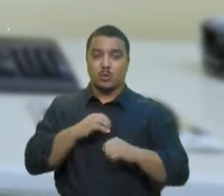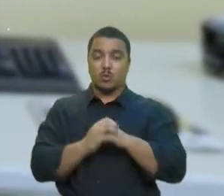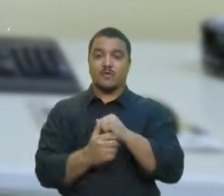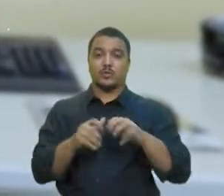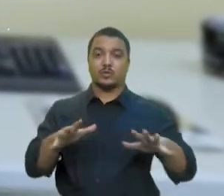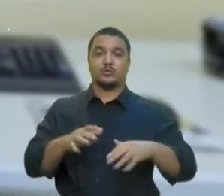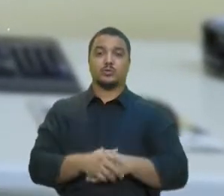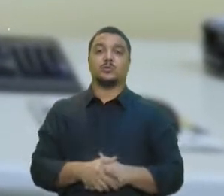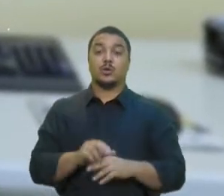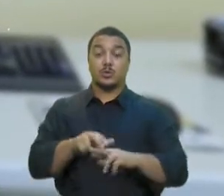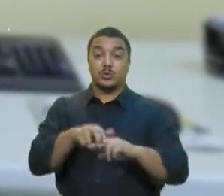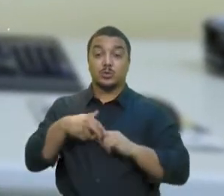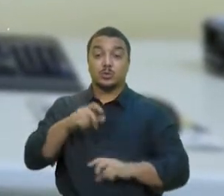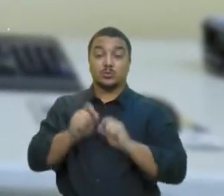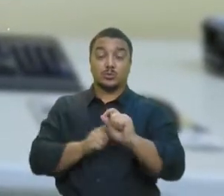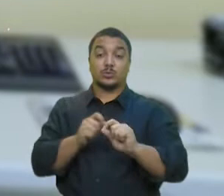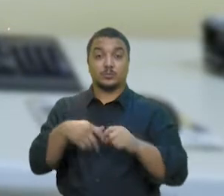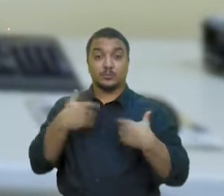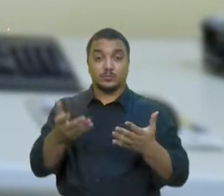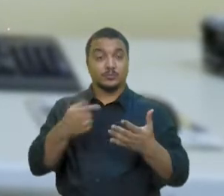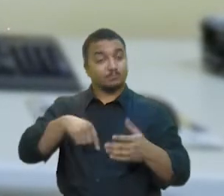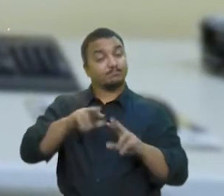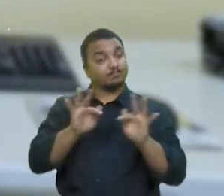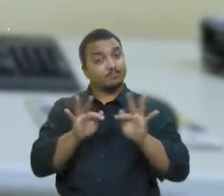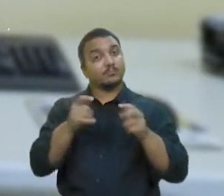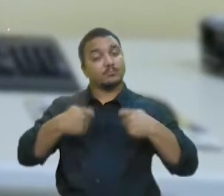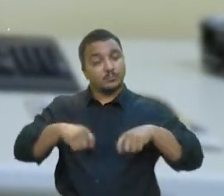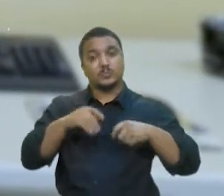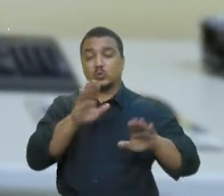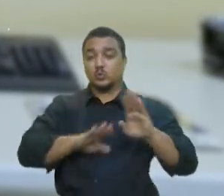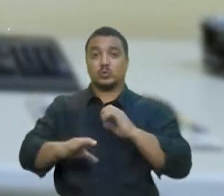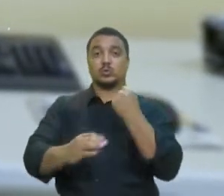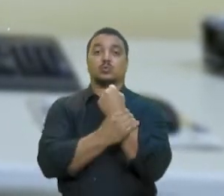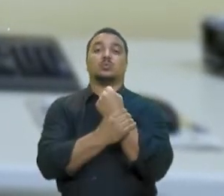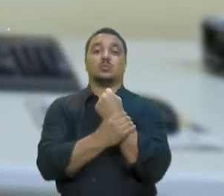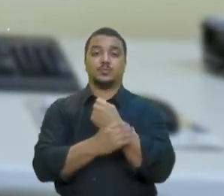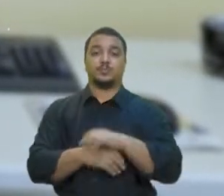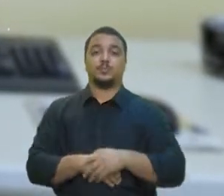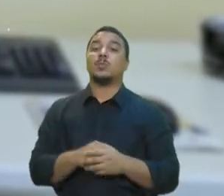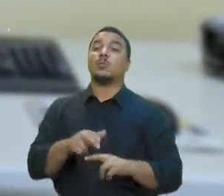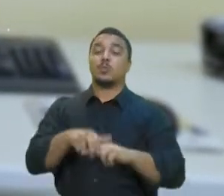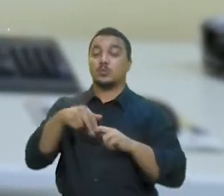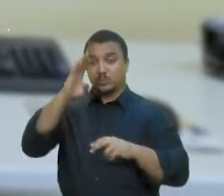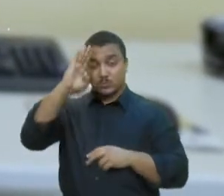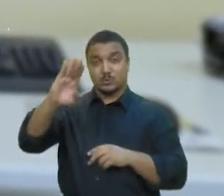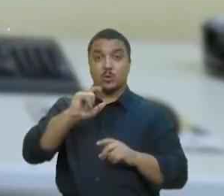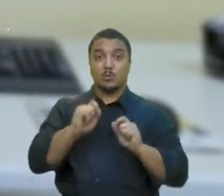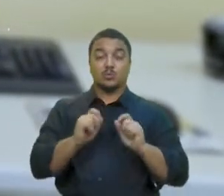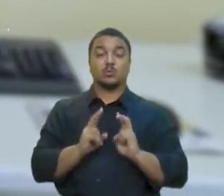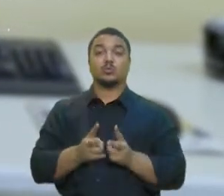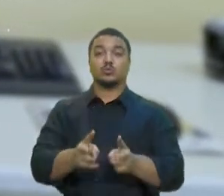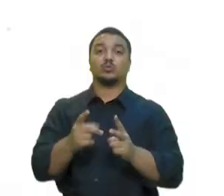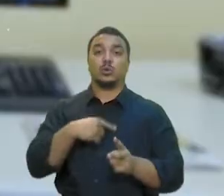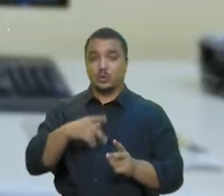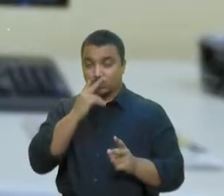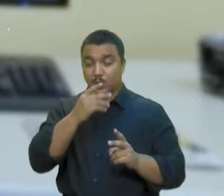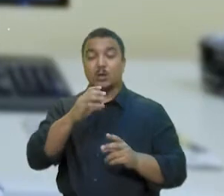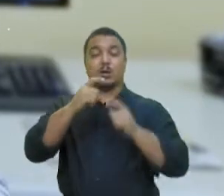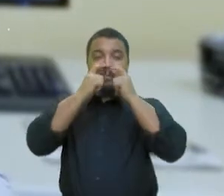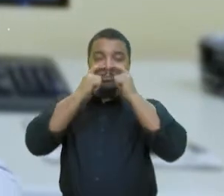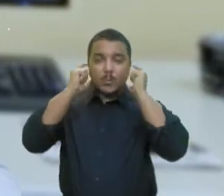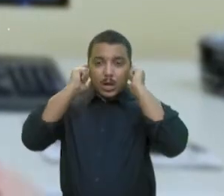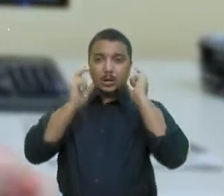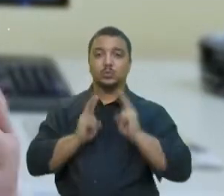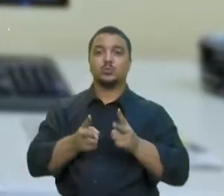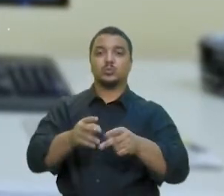recomendações são simples, mas a gente precisa realmente ter essa segurança, né? São principalmente manter sempre o pessoal com a máscara. Outra coisa é o